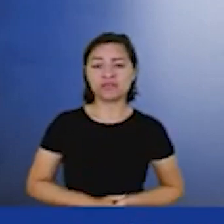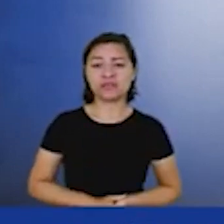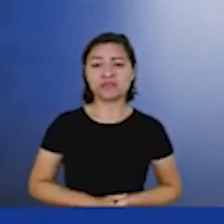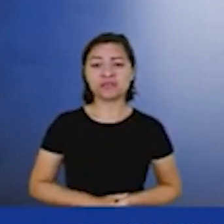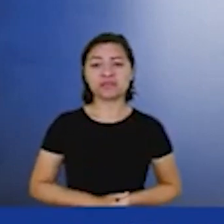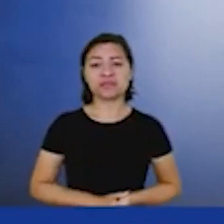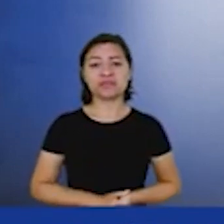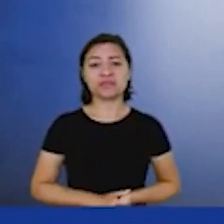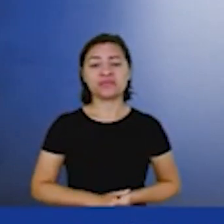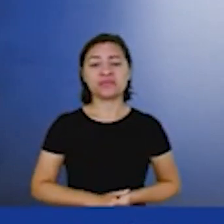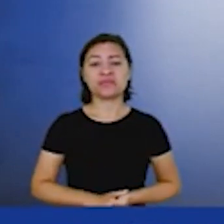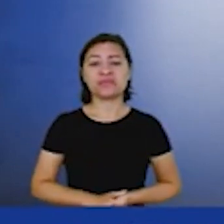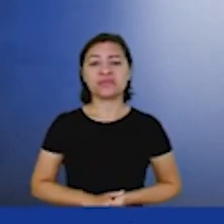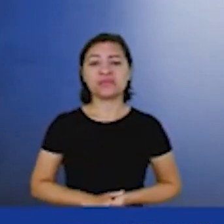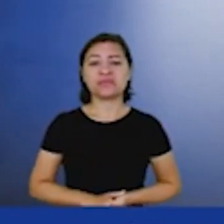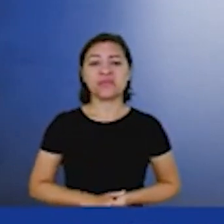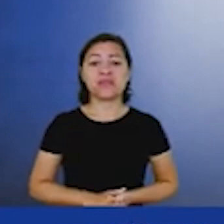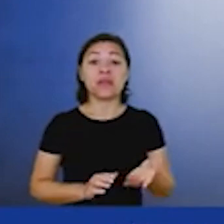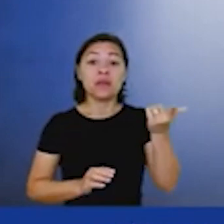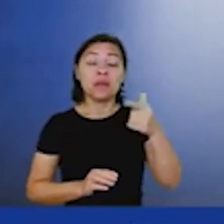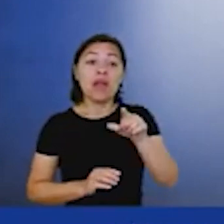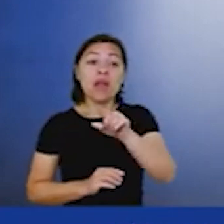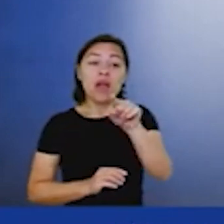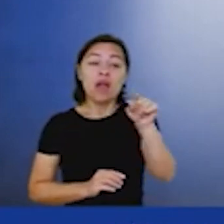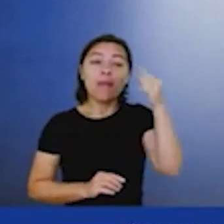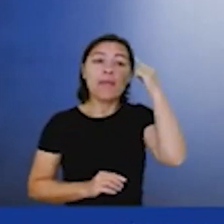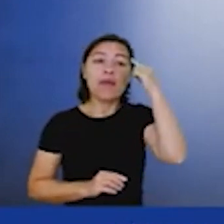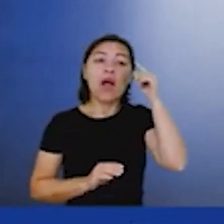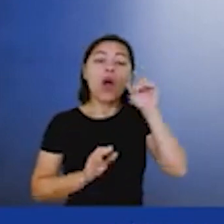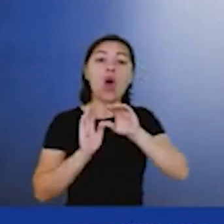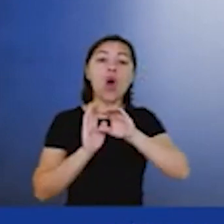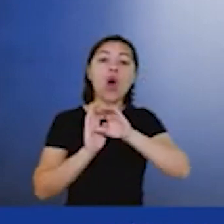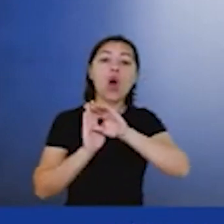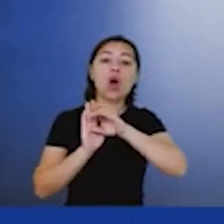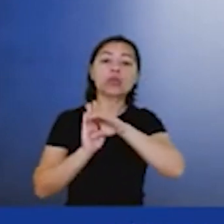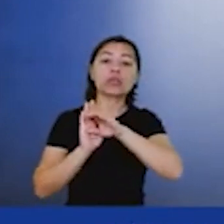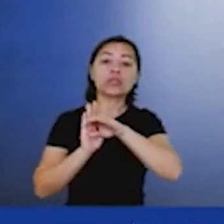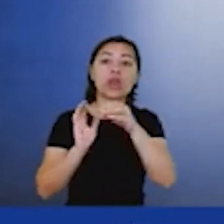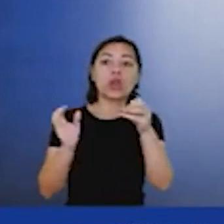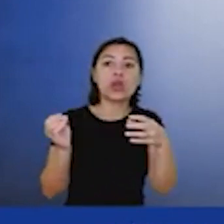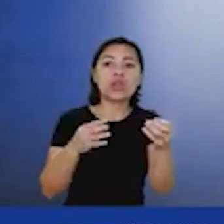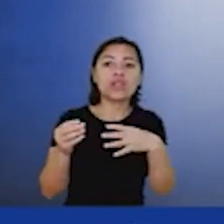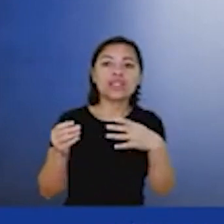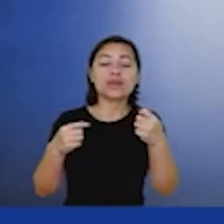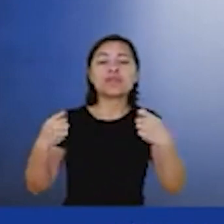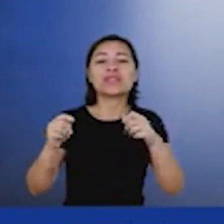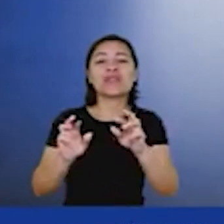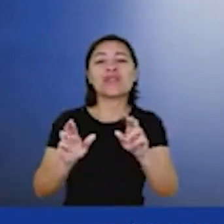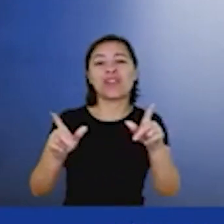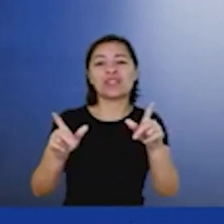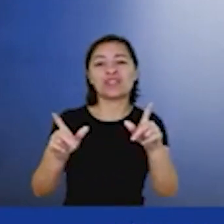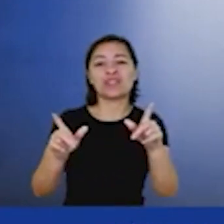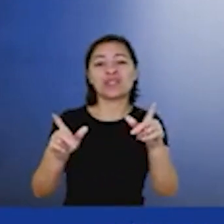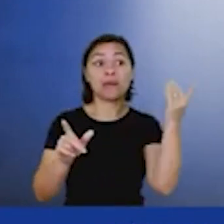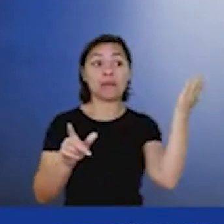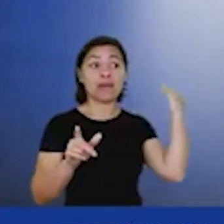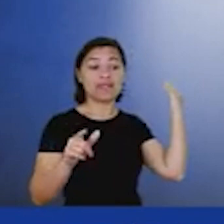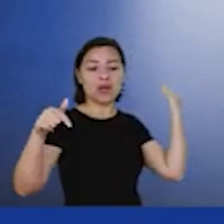E o conceito de inovação hoje aplicado, ele precisa ser diferente do que era há um tempo atrás. Embora